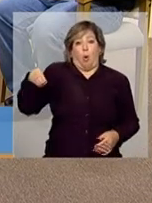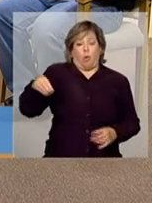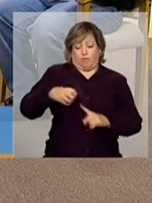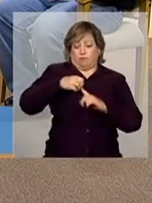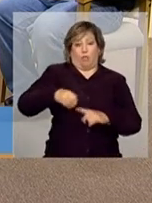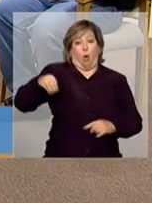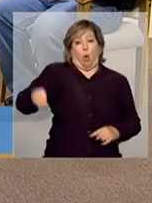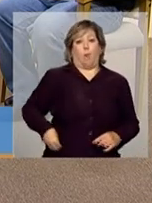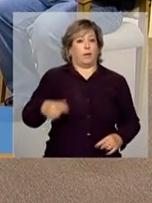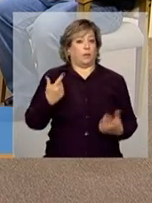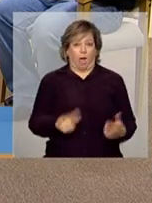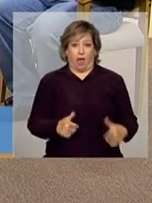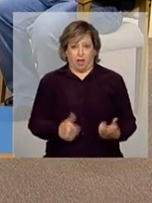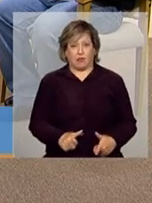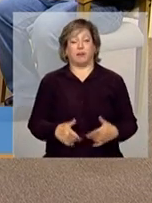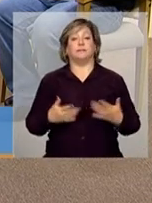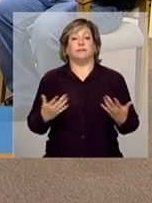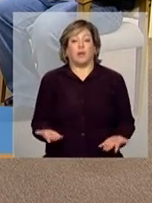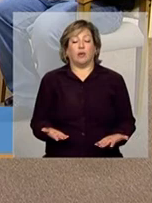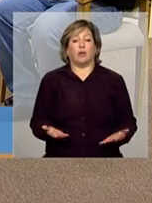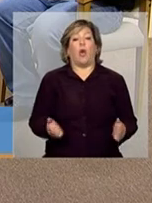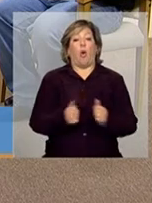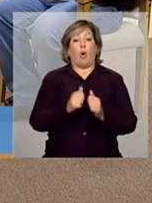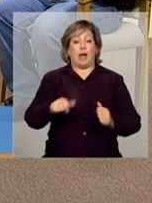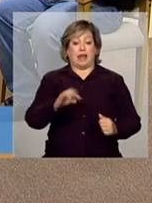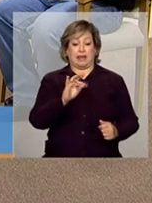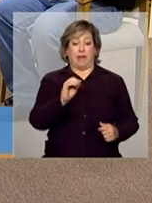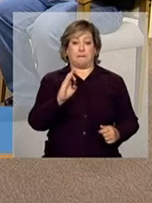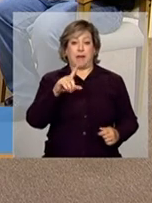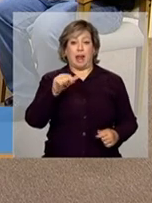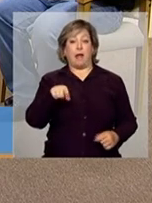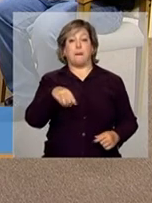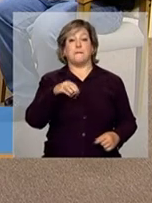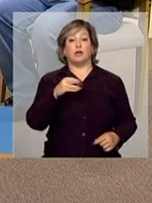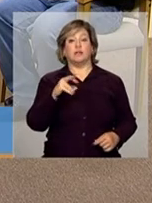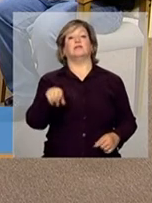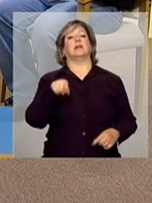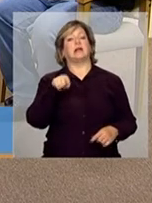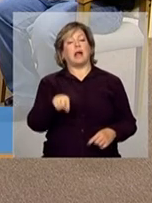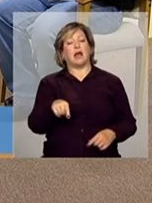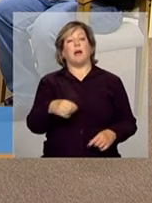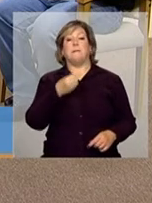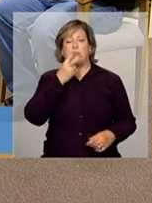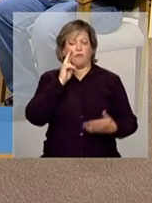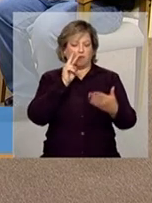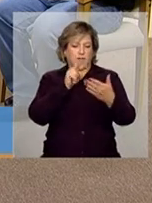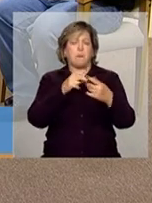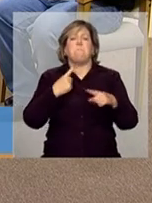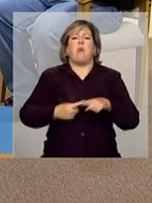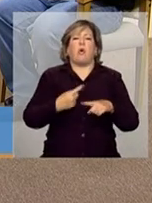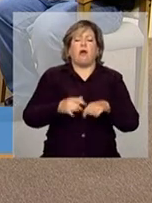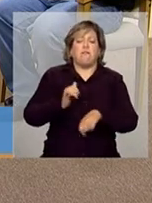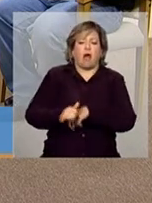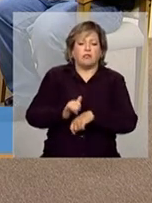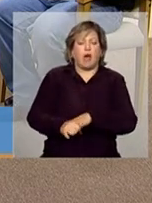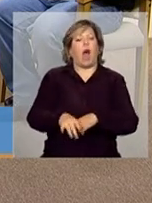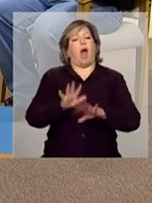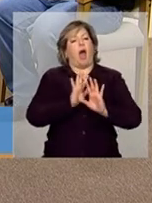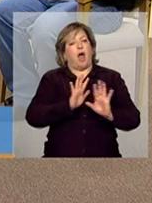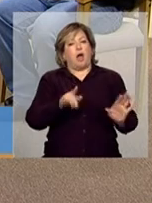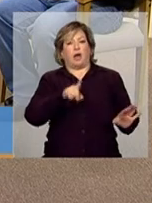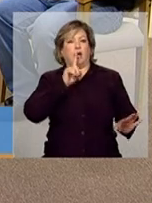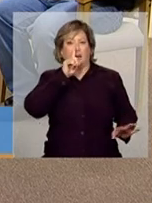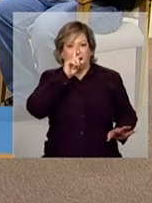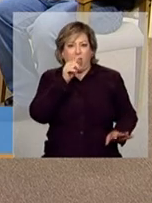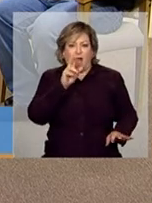Então, a gente tem, com a tabela de motivos, essa possibilidade também de fazer repercutir, fazer o